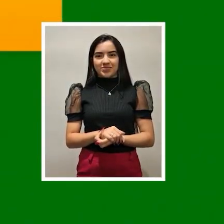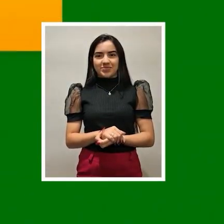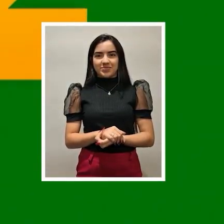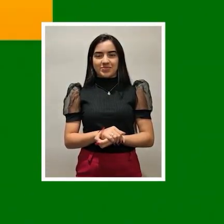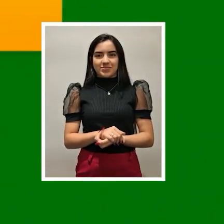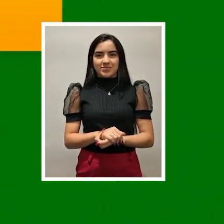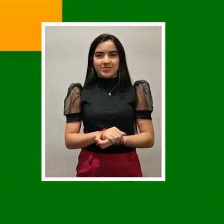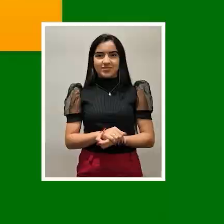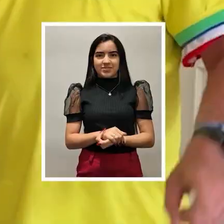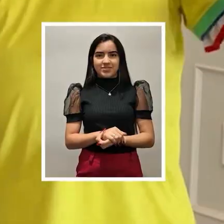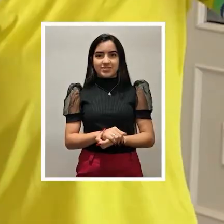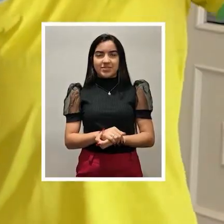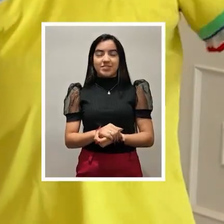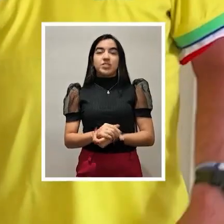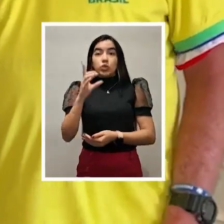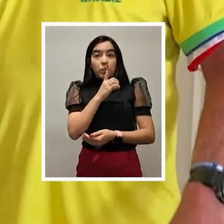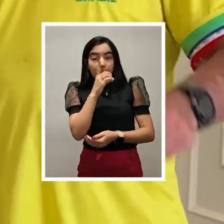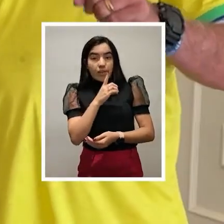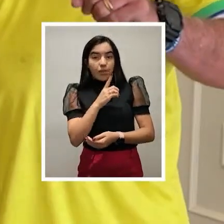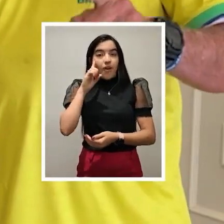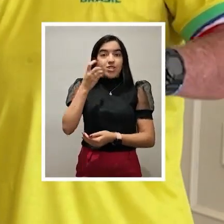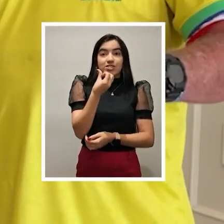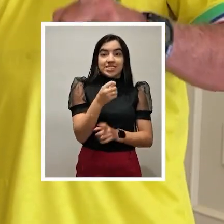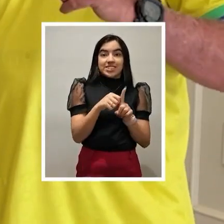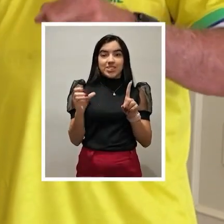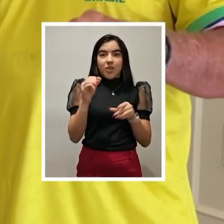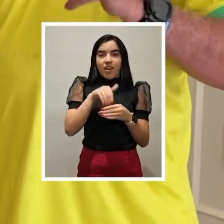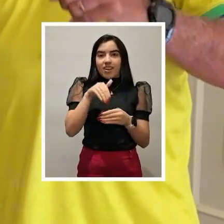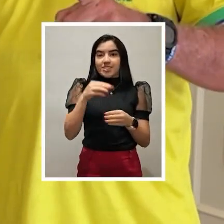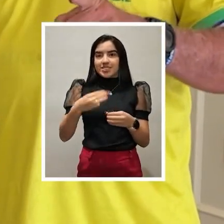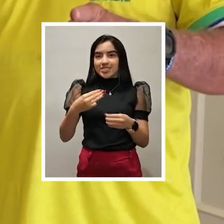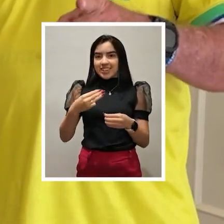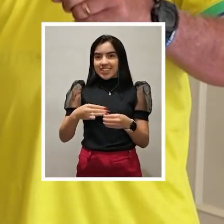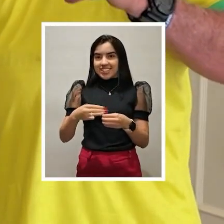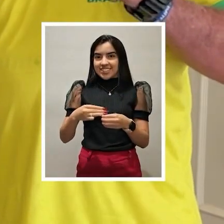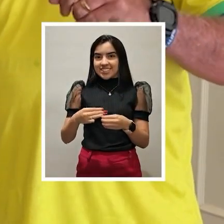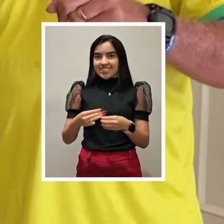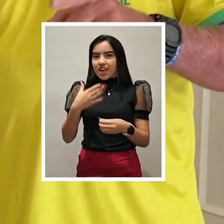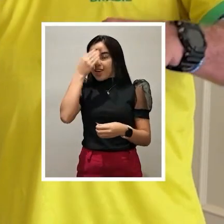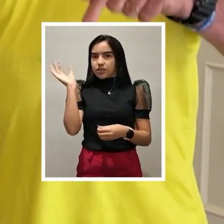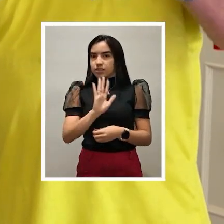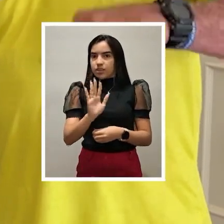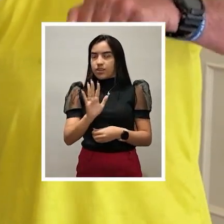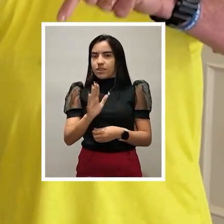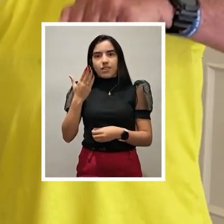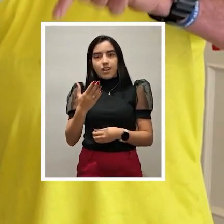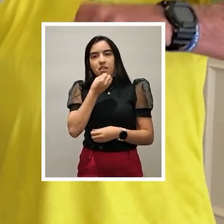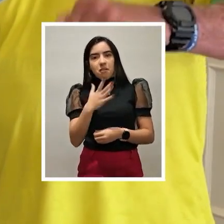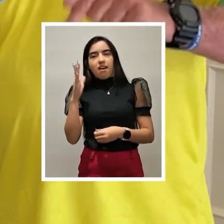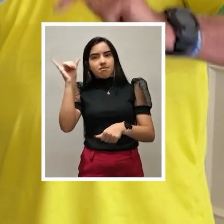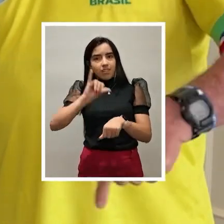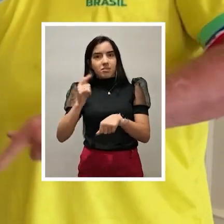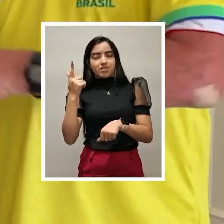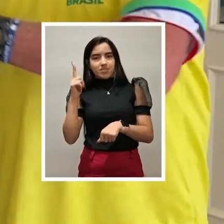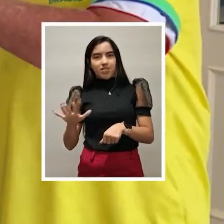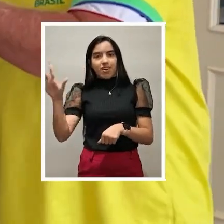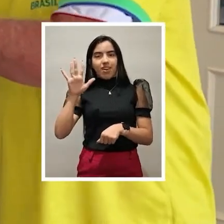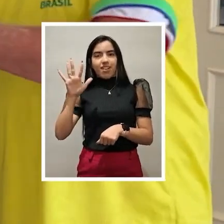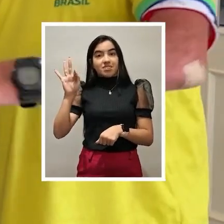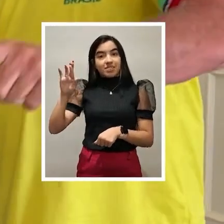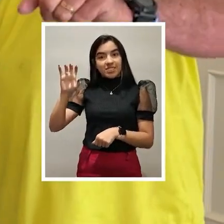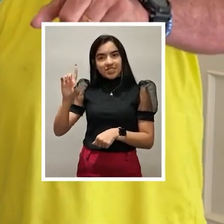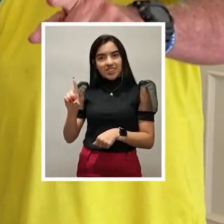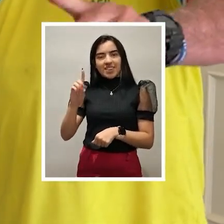o Fred 22! No próximo domingo, dia 6, eleições municipais. Não esqueçam, Para o bem da nossa capital de Goiás,